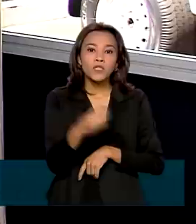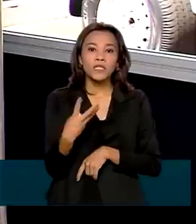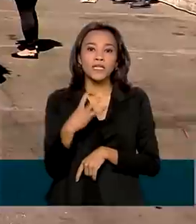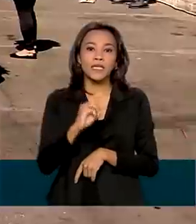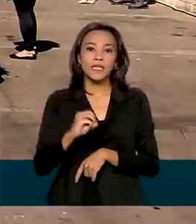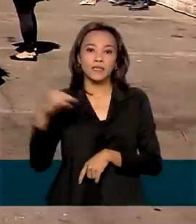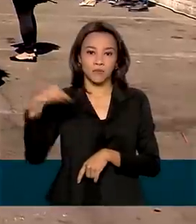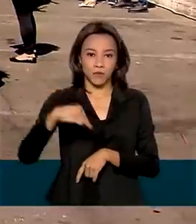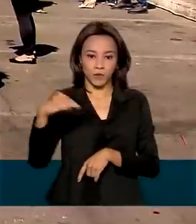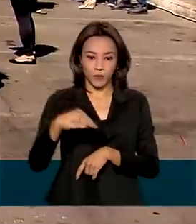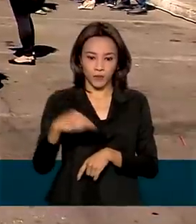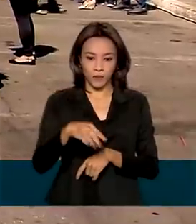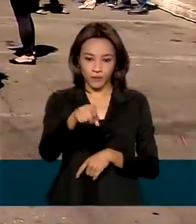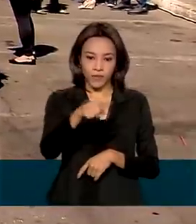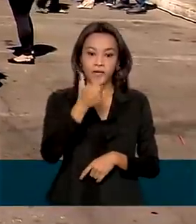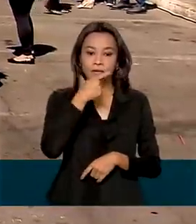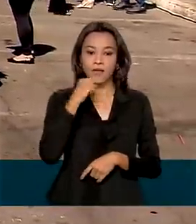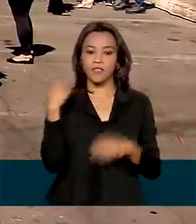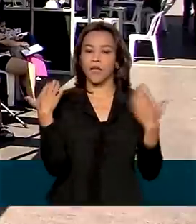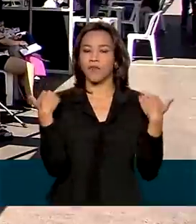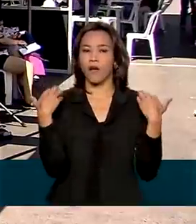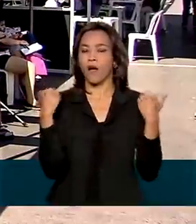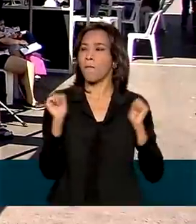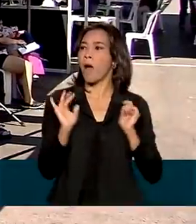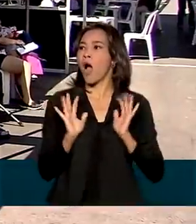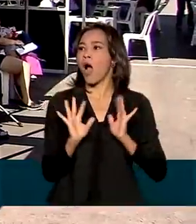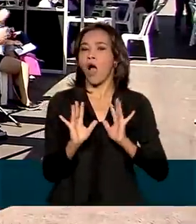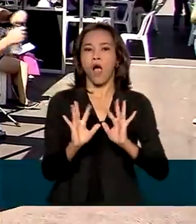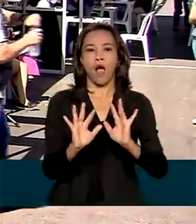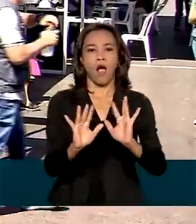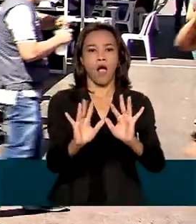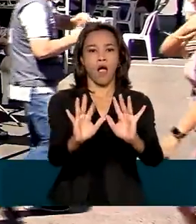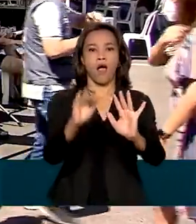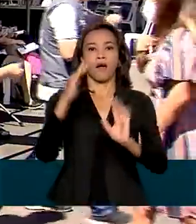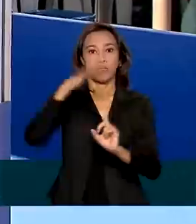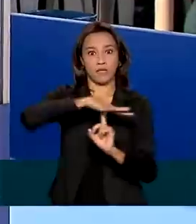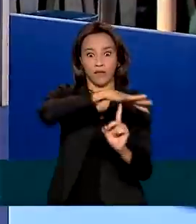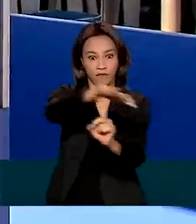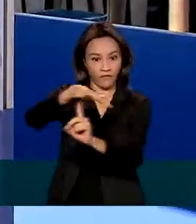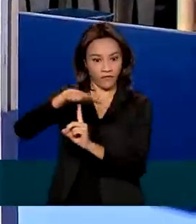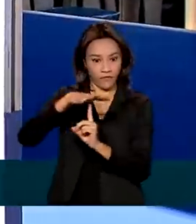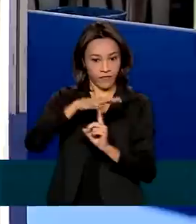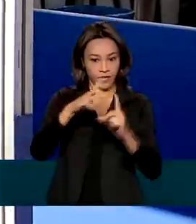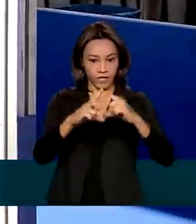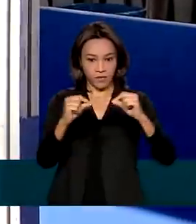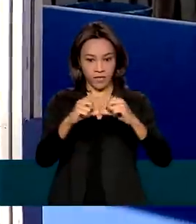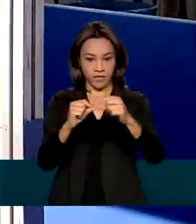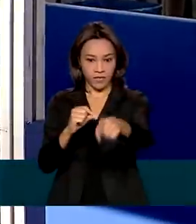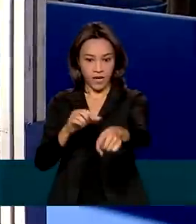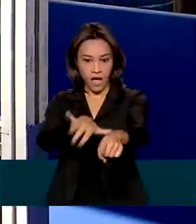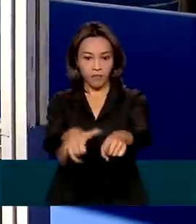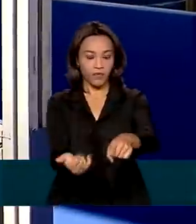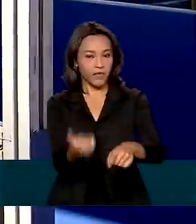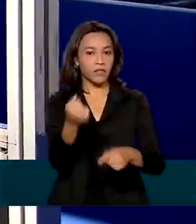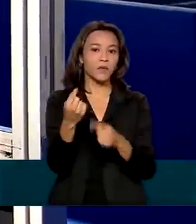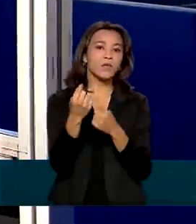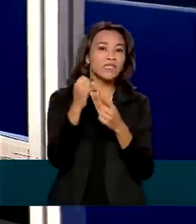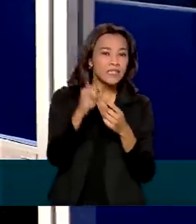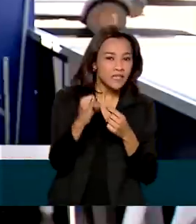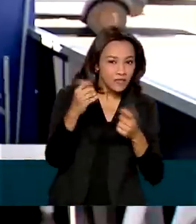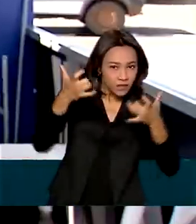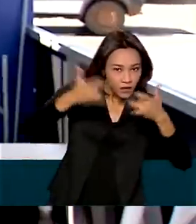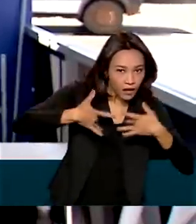minutos. Quem estava passando por esta feira de Brasília aproveitou para checar se estava ou não